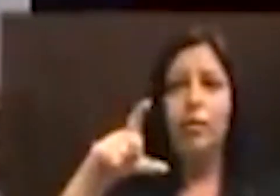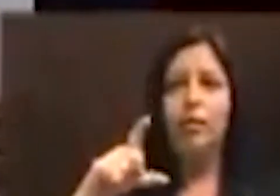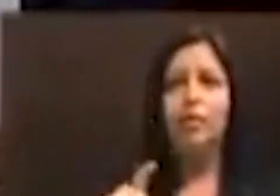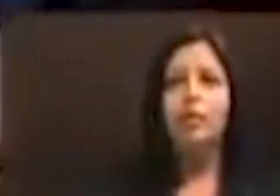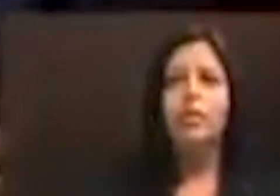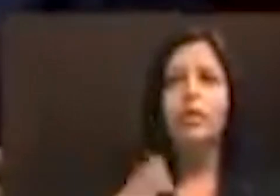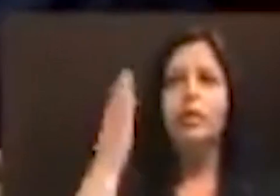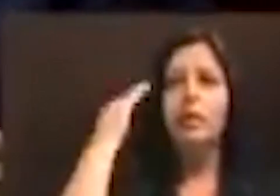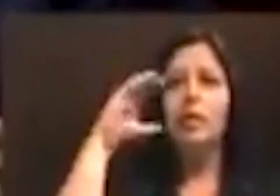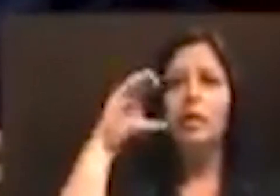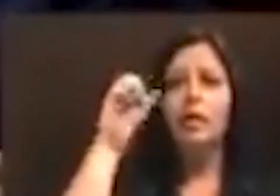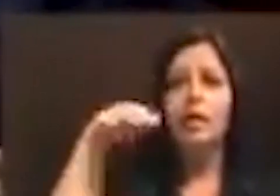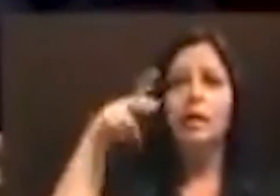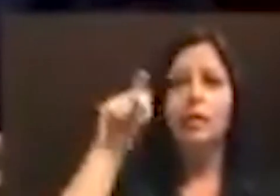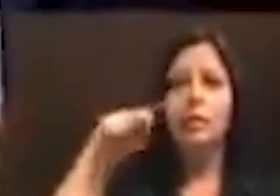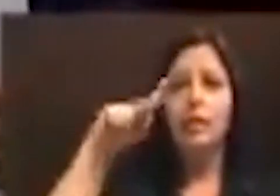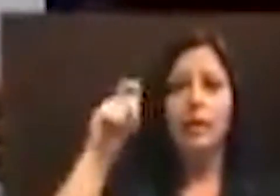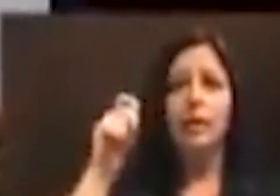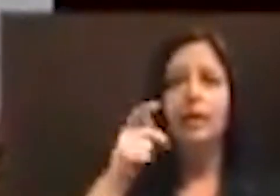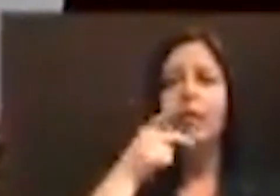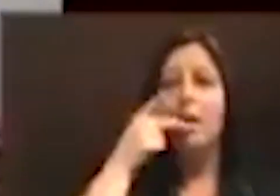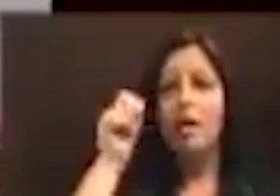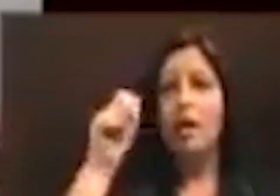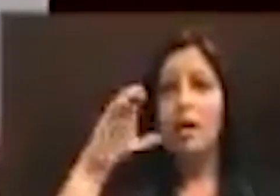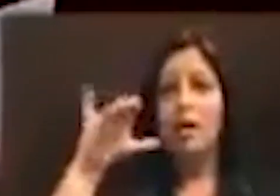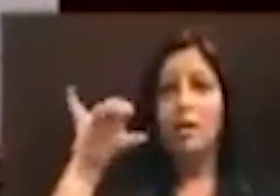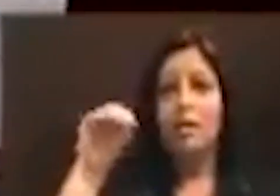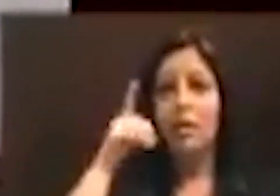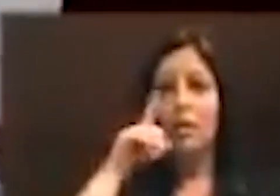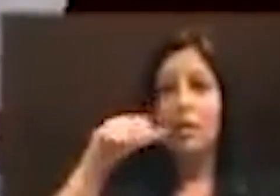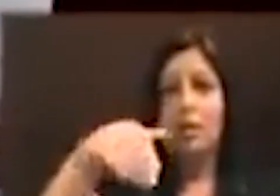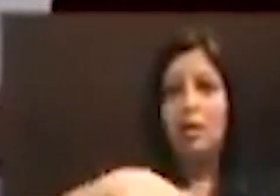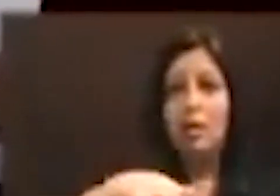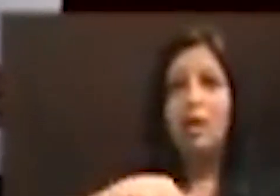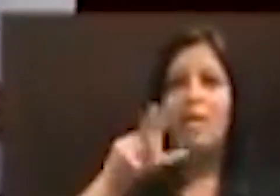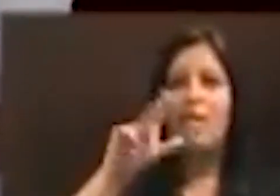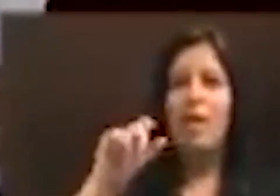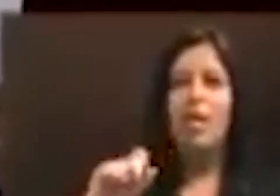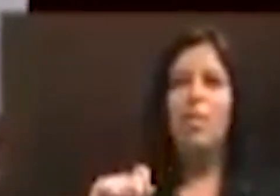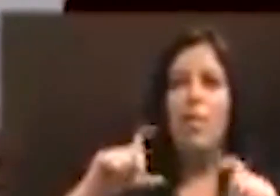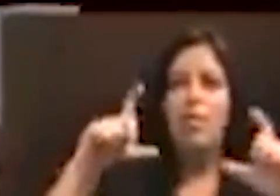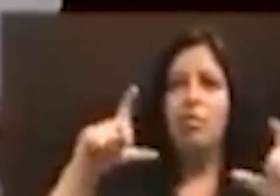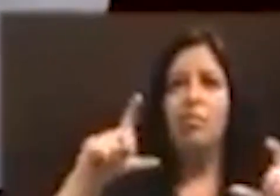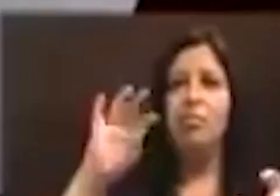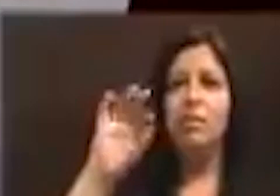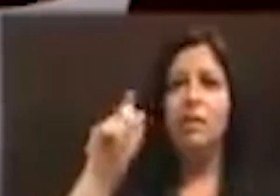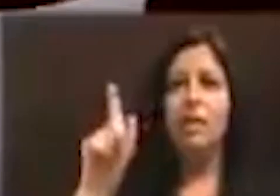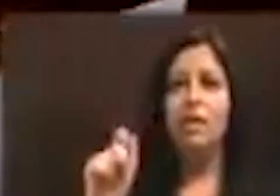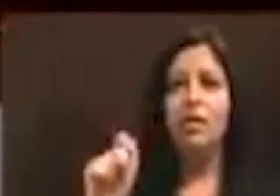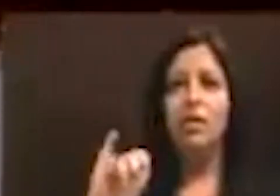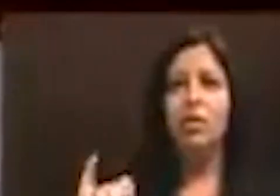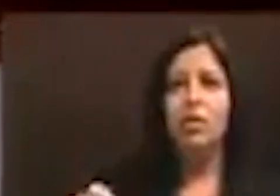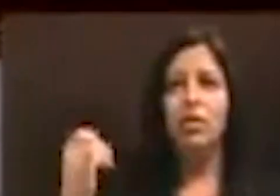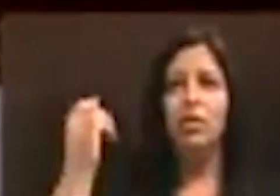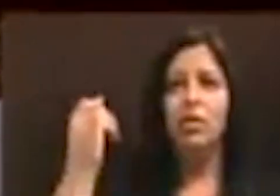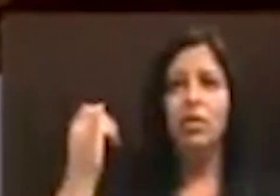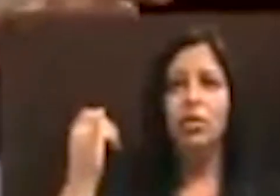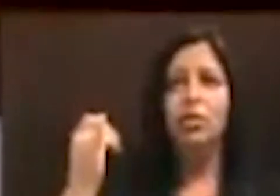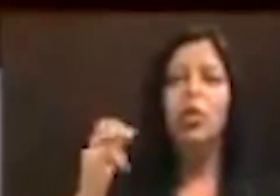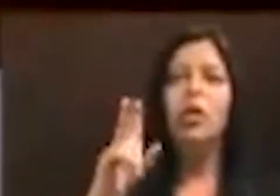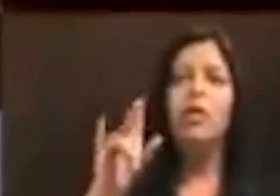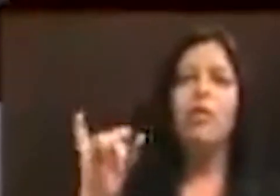Na campanha, ela dizia, se o Aécio ganhar a eleição, ele vai aumentar a taxa de juros, deputada Elizabeth, e vai